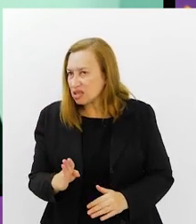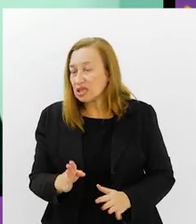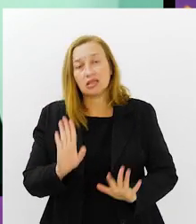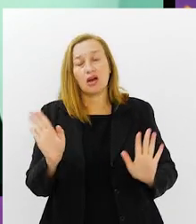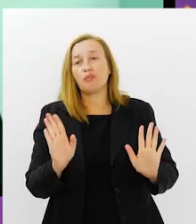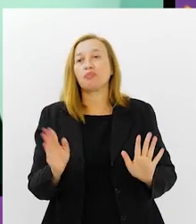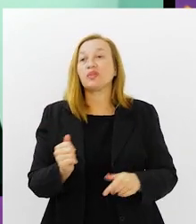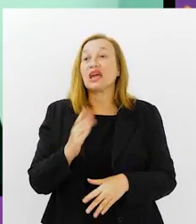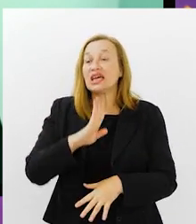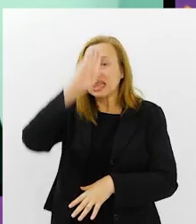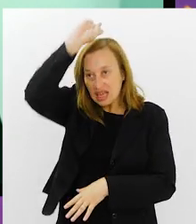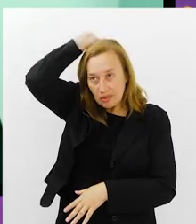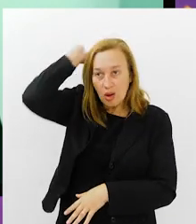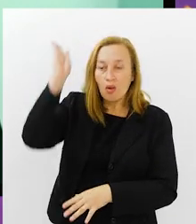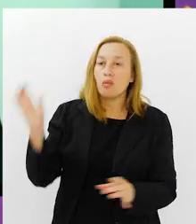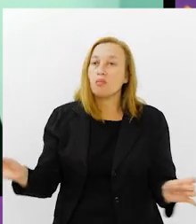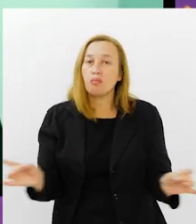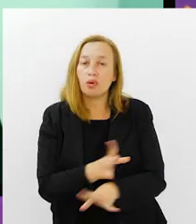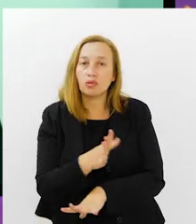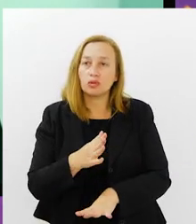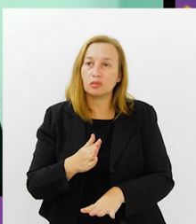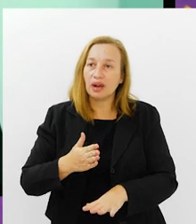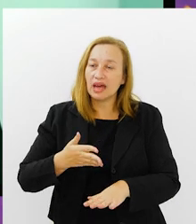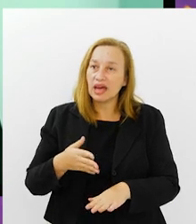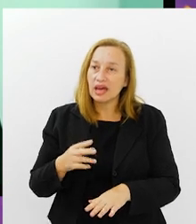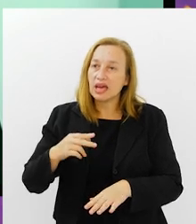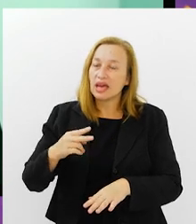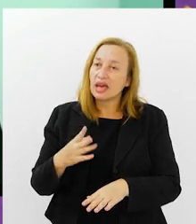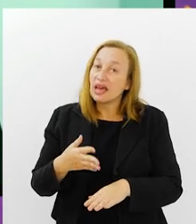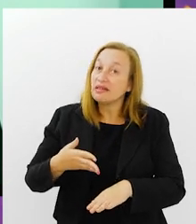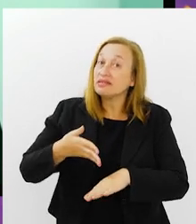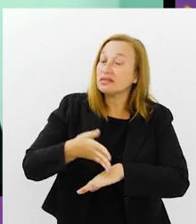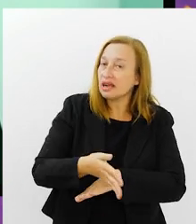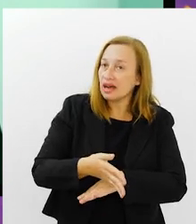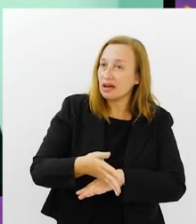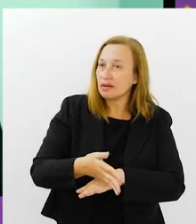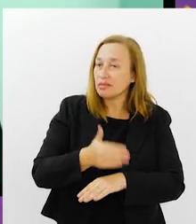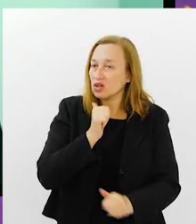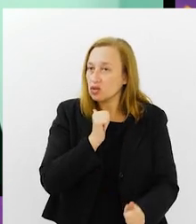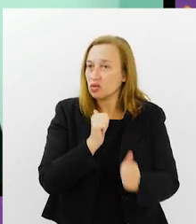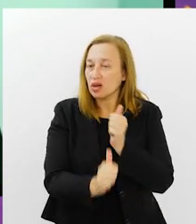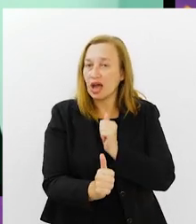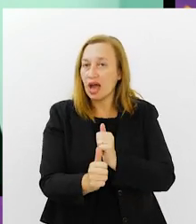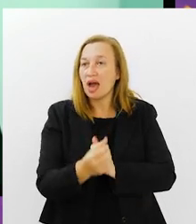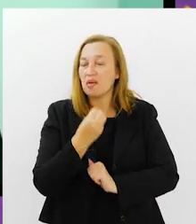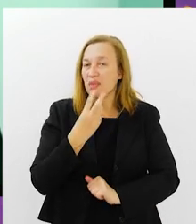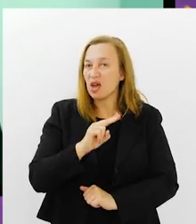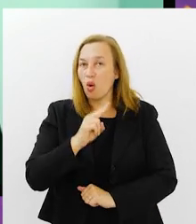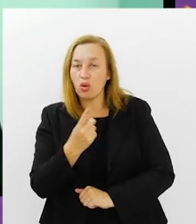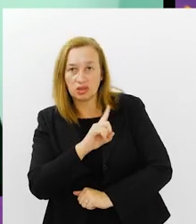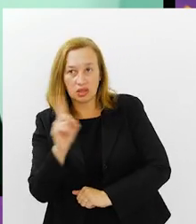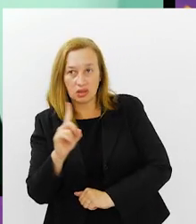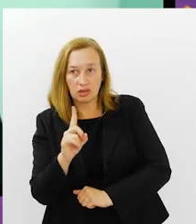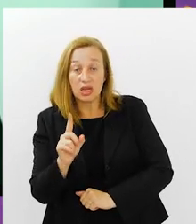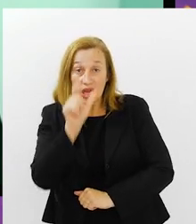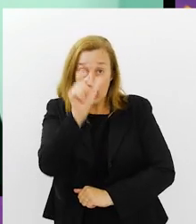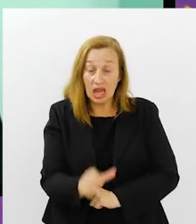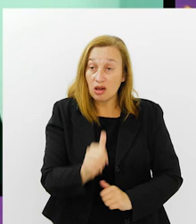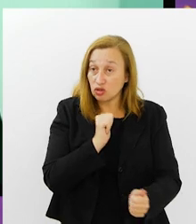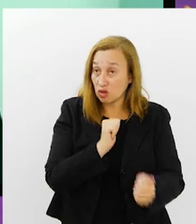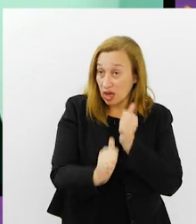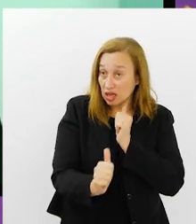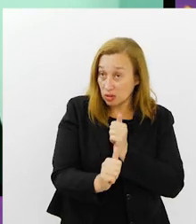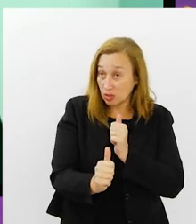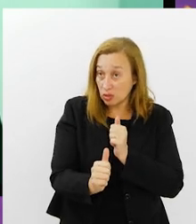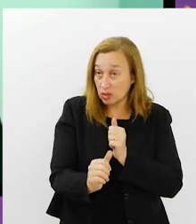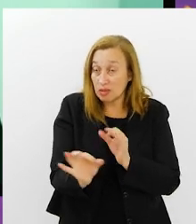O Neymar pronto, pronto que eu digo é o seguinte, pronto para entrar em campo, não estou falando dele jogar bem ou não. Ele é um